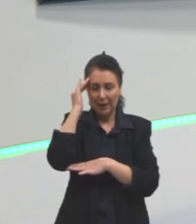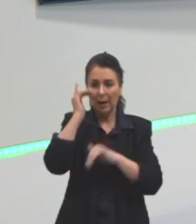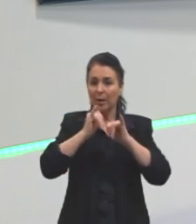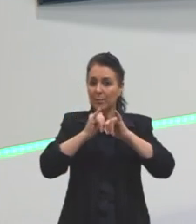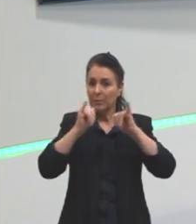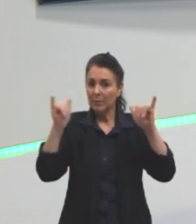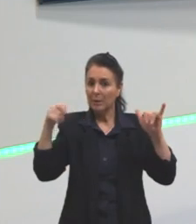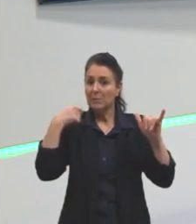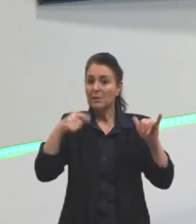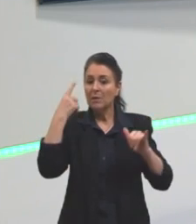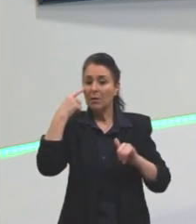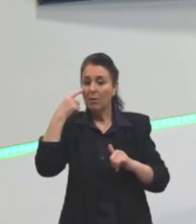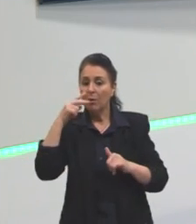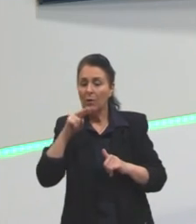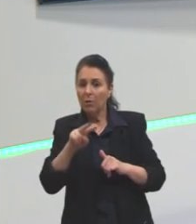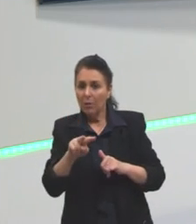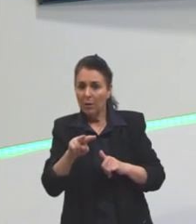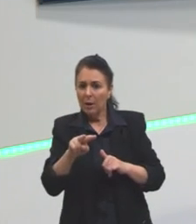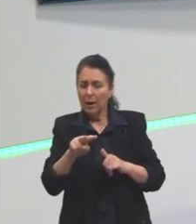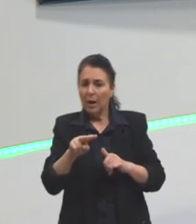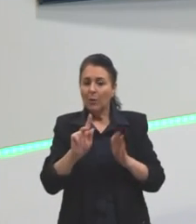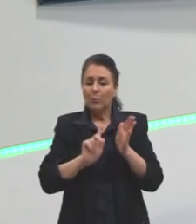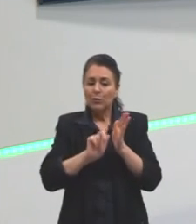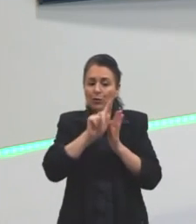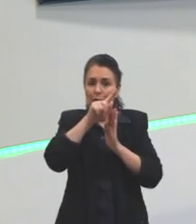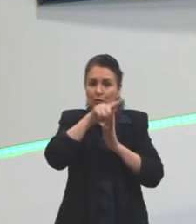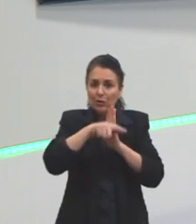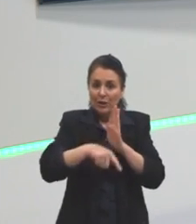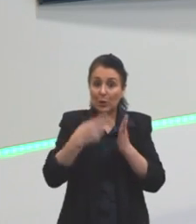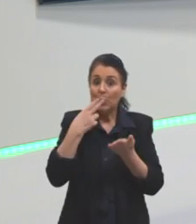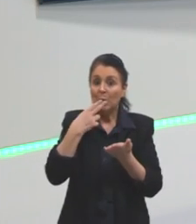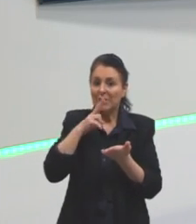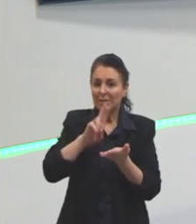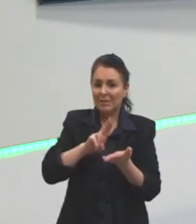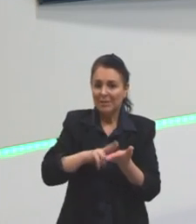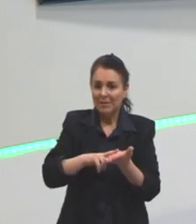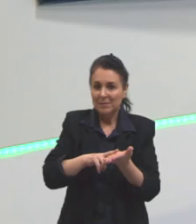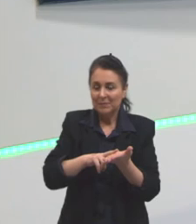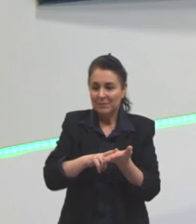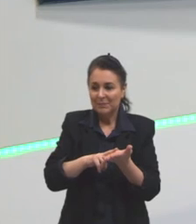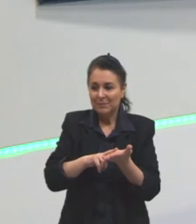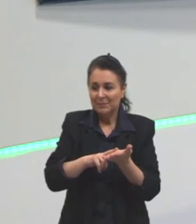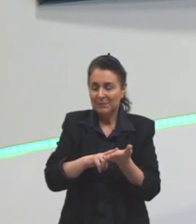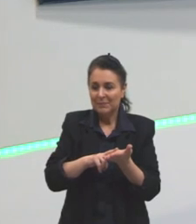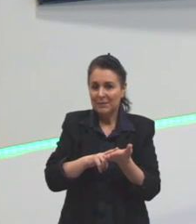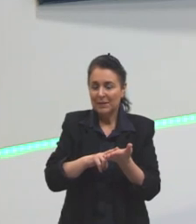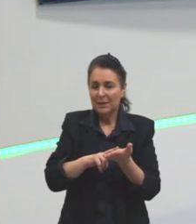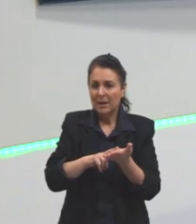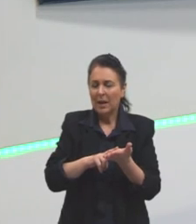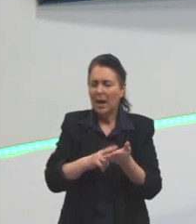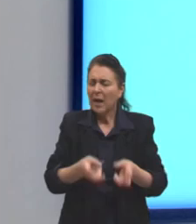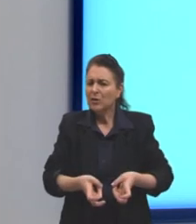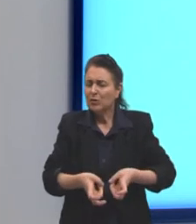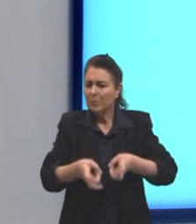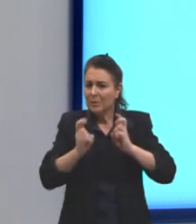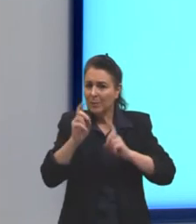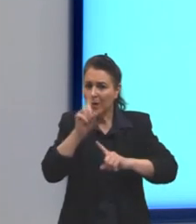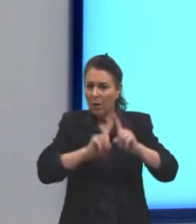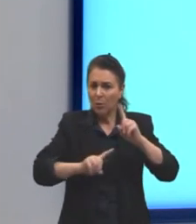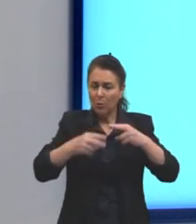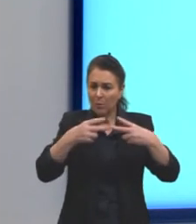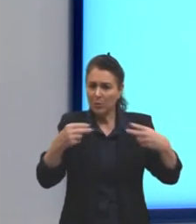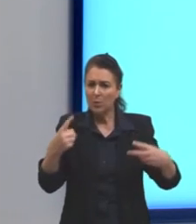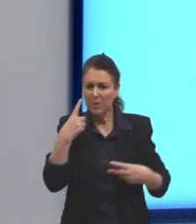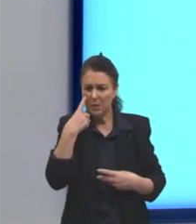gente precisa olhar para ele como se ele fosse um gênero carta. aqui a gente percebe algumas coisas